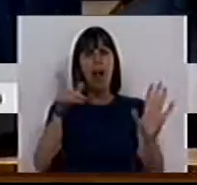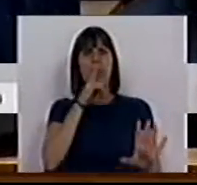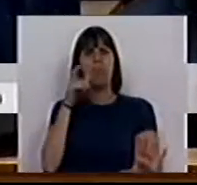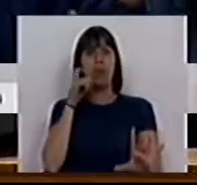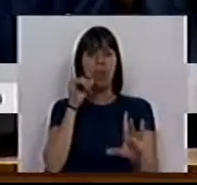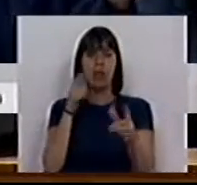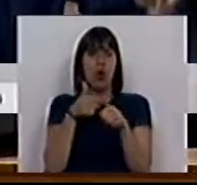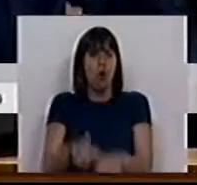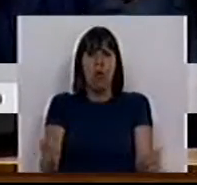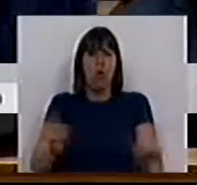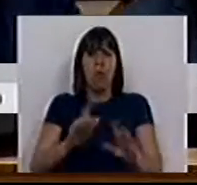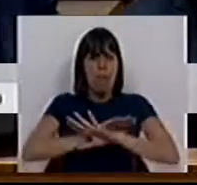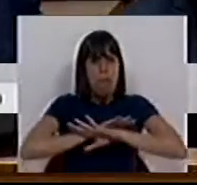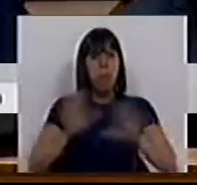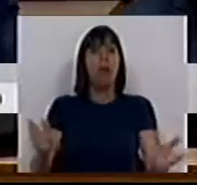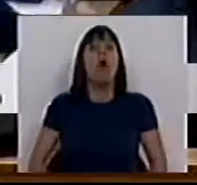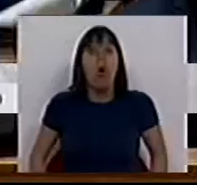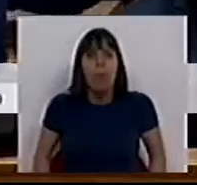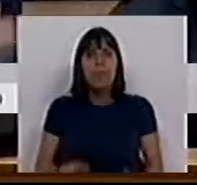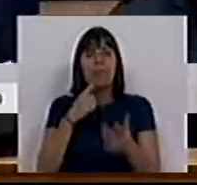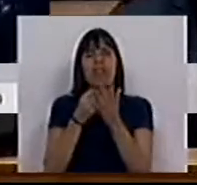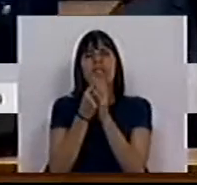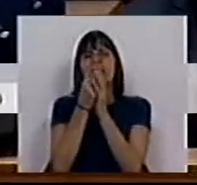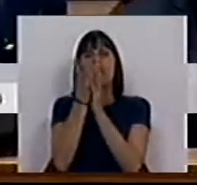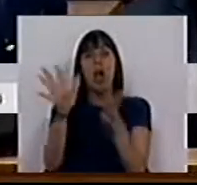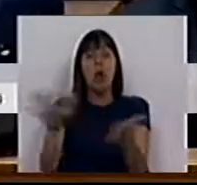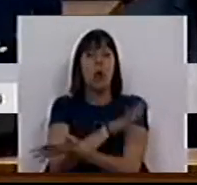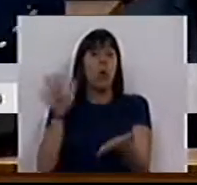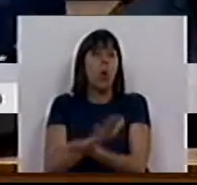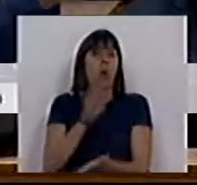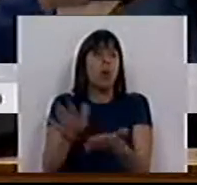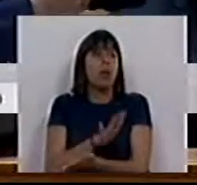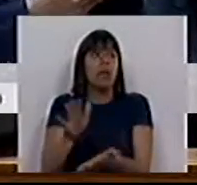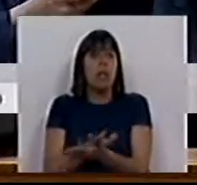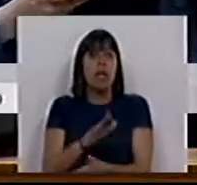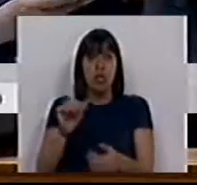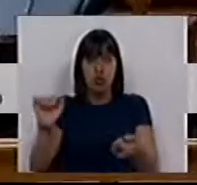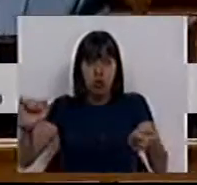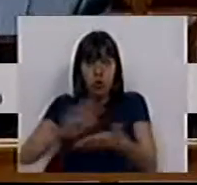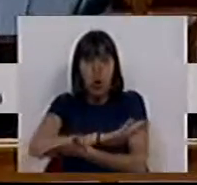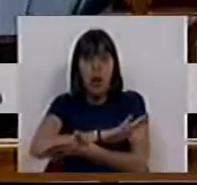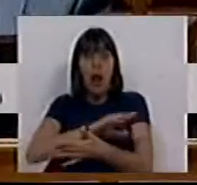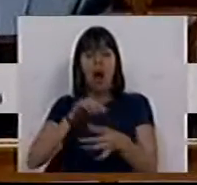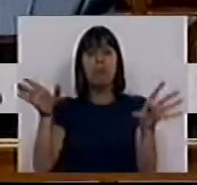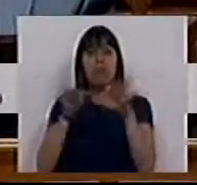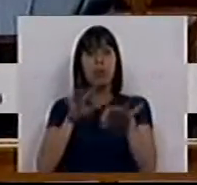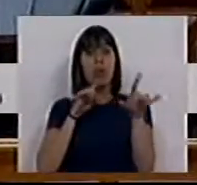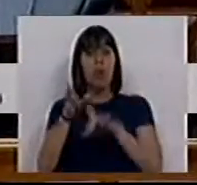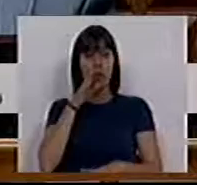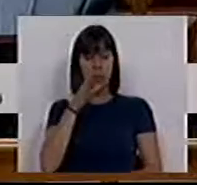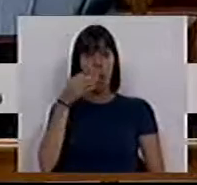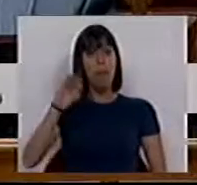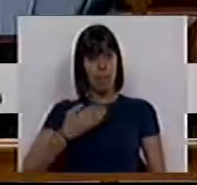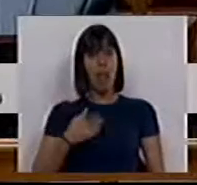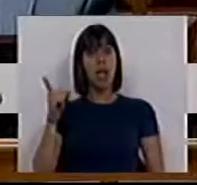promessas que não cumprem. Para-nos, olha, a coleção das notícias, das notícias dos jornais sobre os deputados